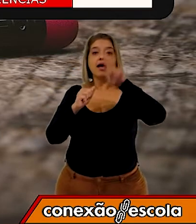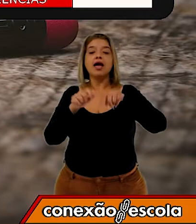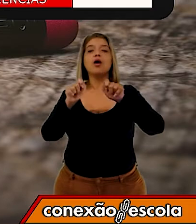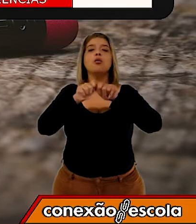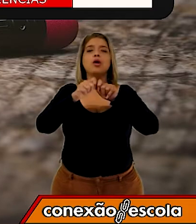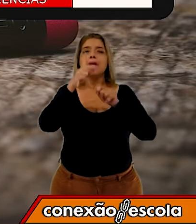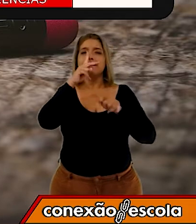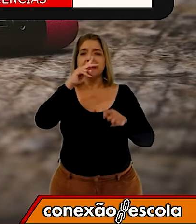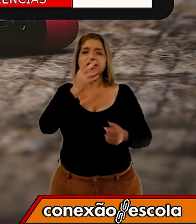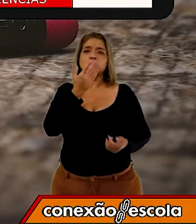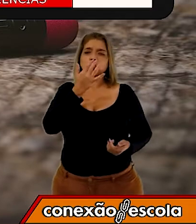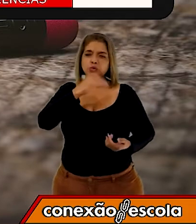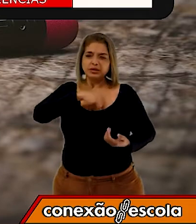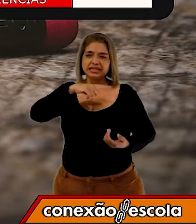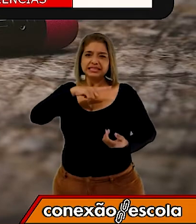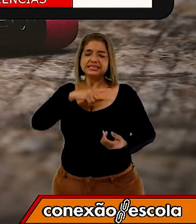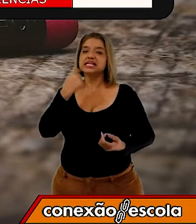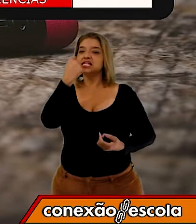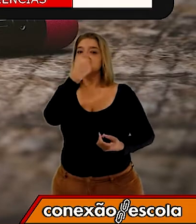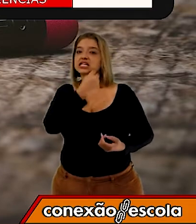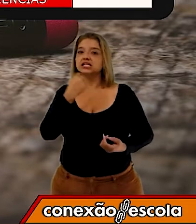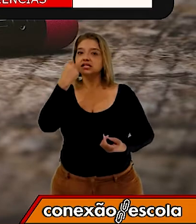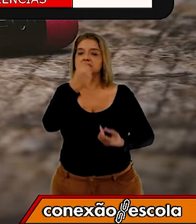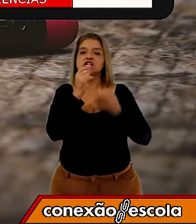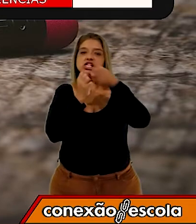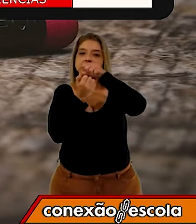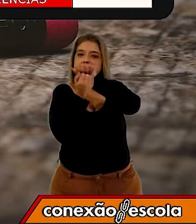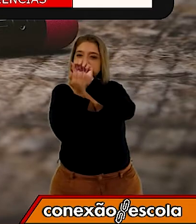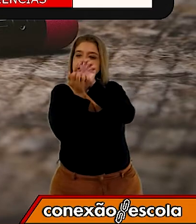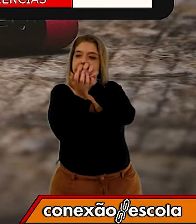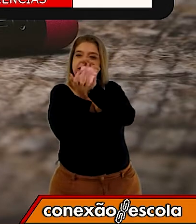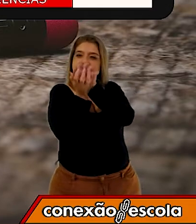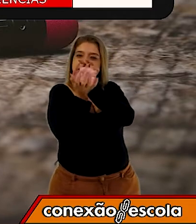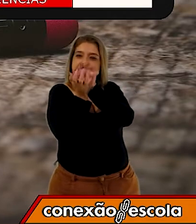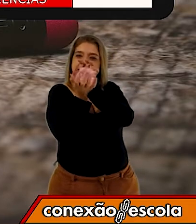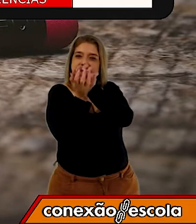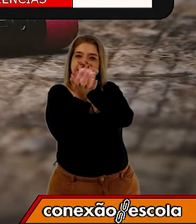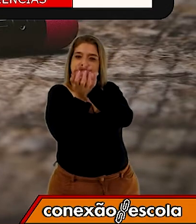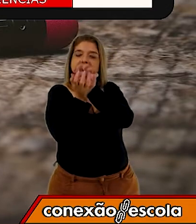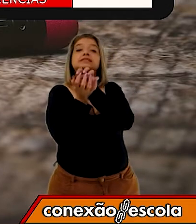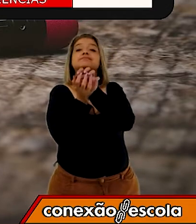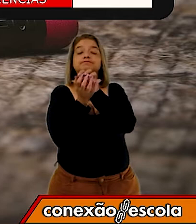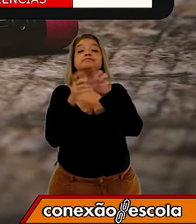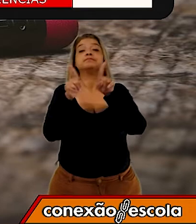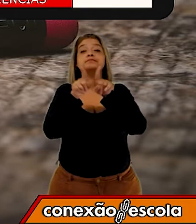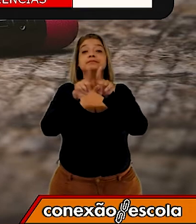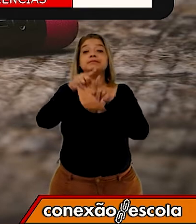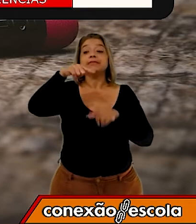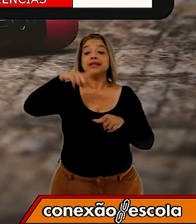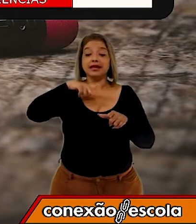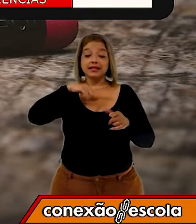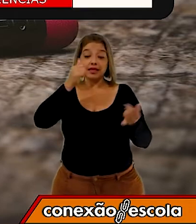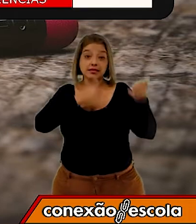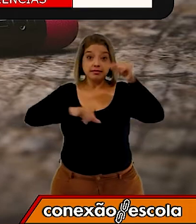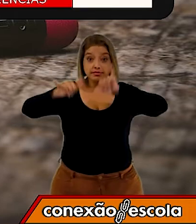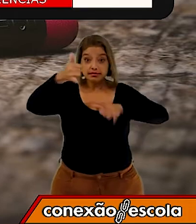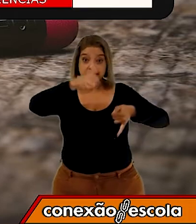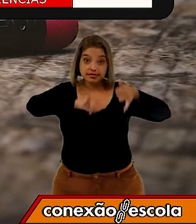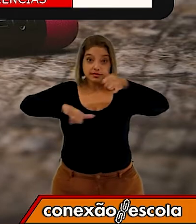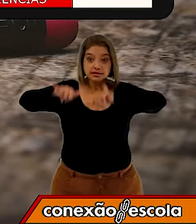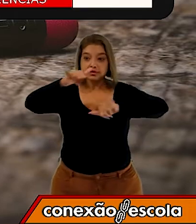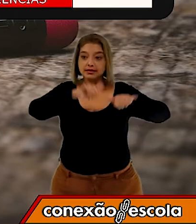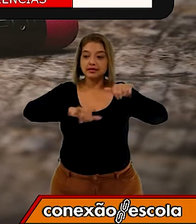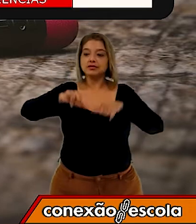trituração dos alimentos na boca e a digestão química, que faz a digestão dos alimentos através das